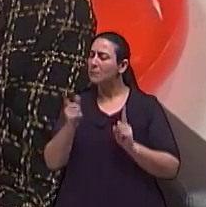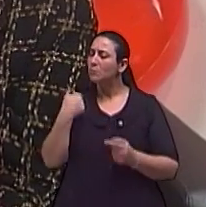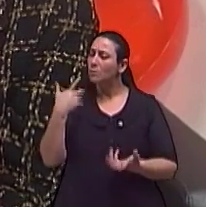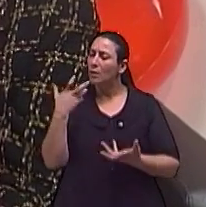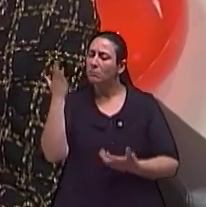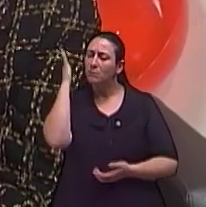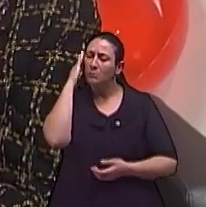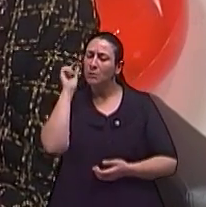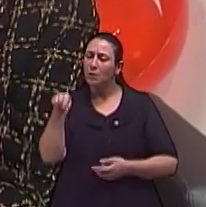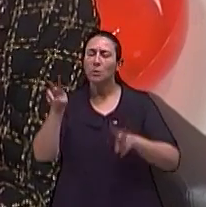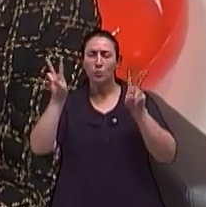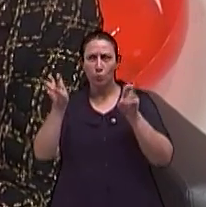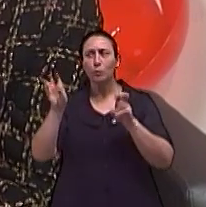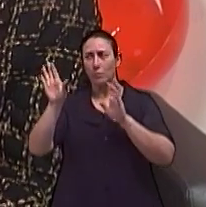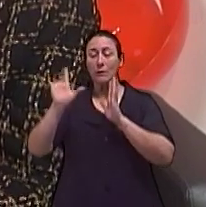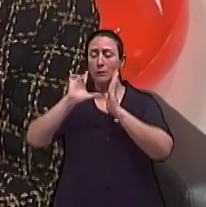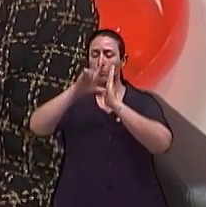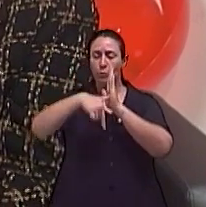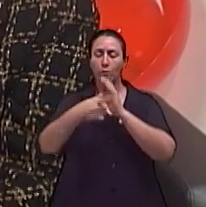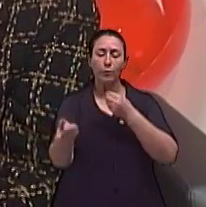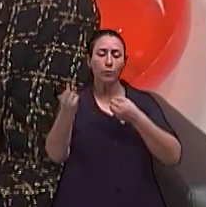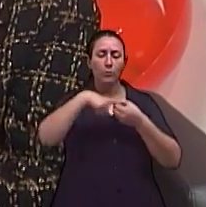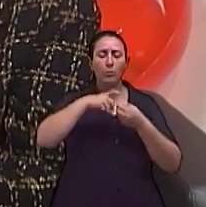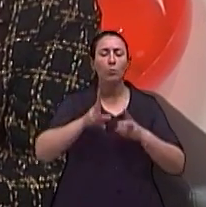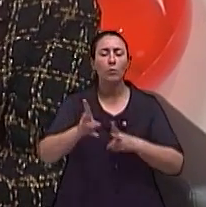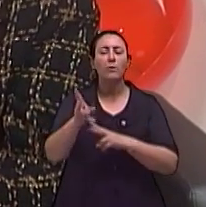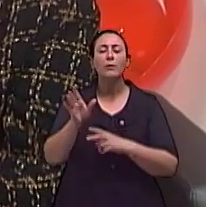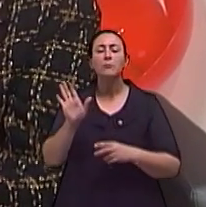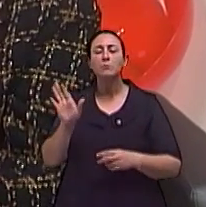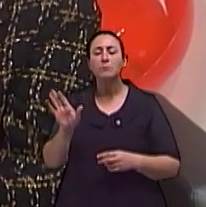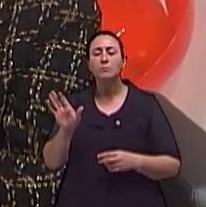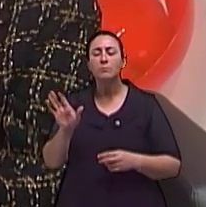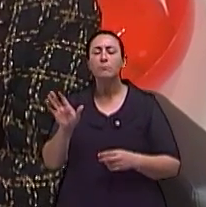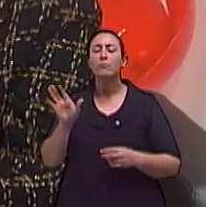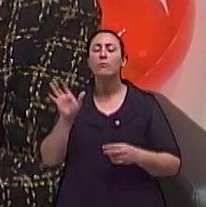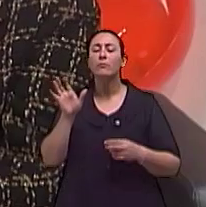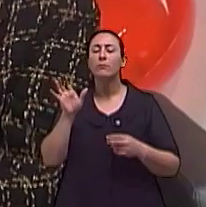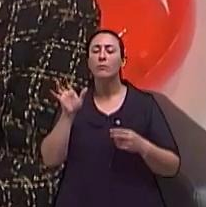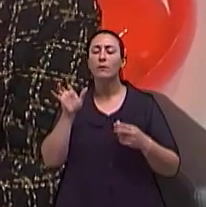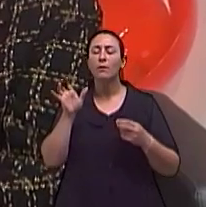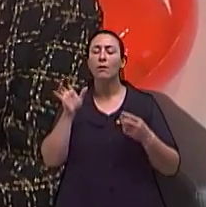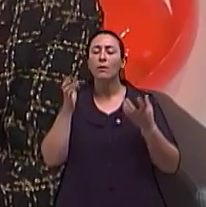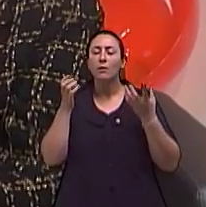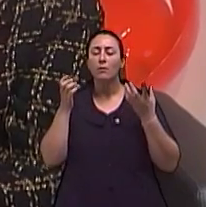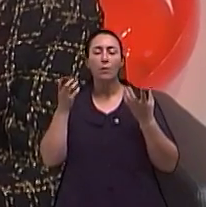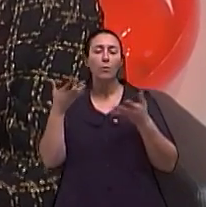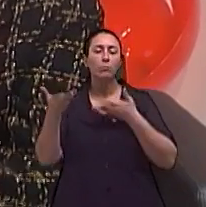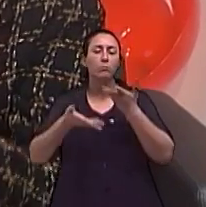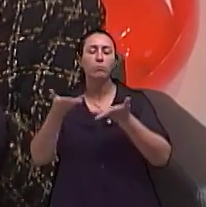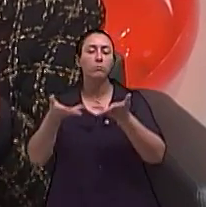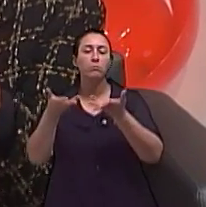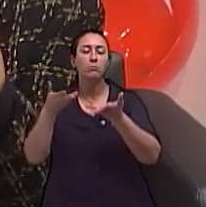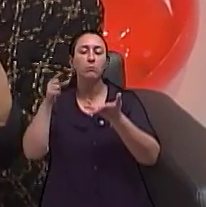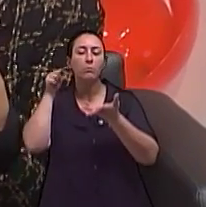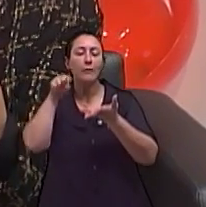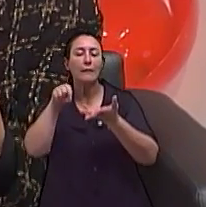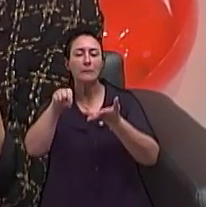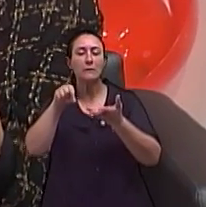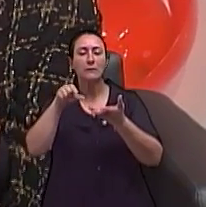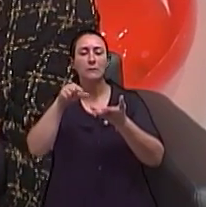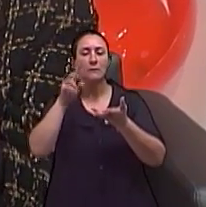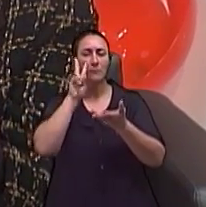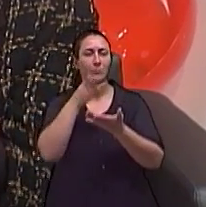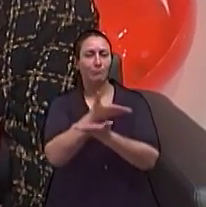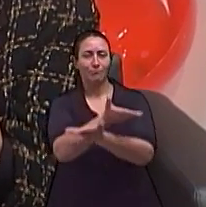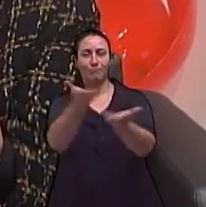a falar sobre esse assunto, depois a gente volta a falar um pouquinho mais. A questão exatamente desse mundo